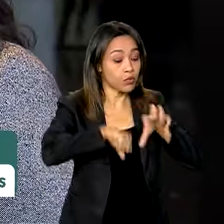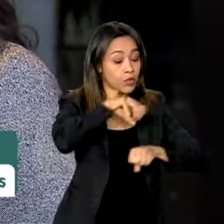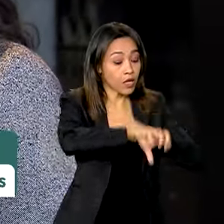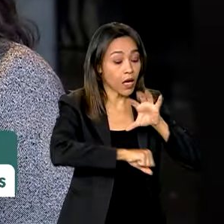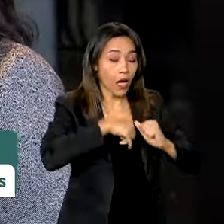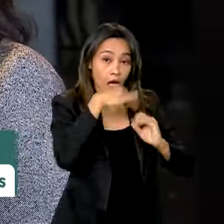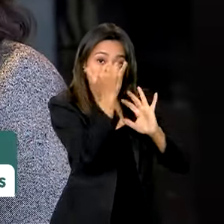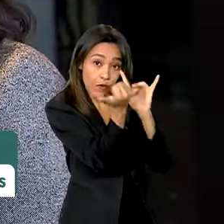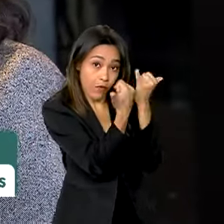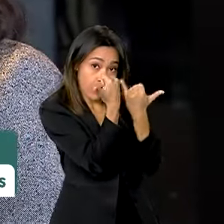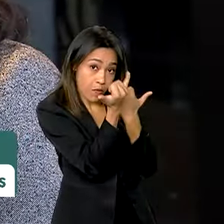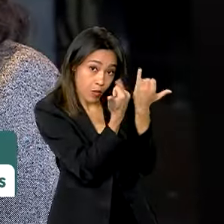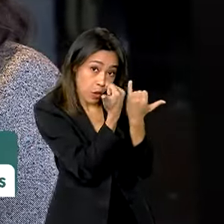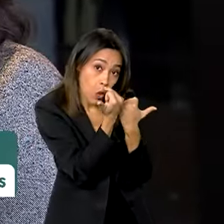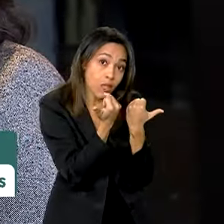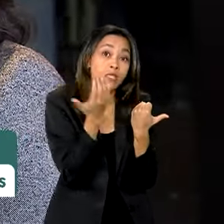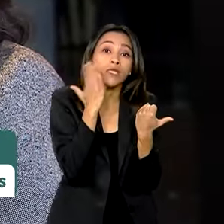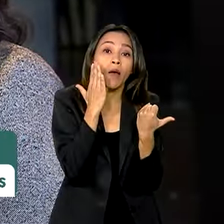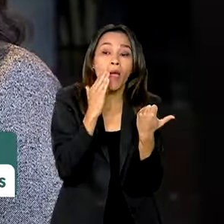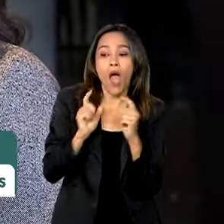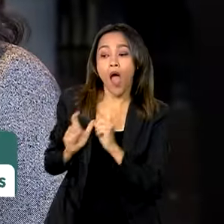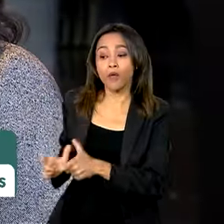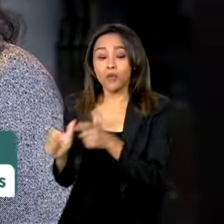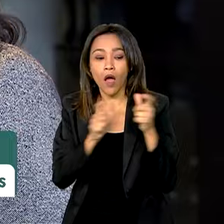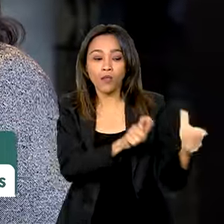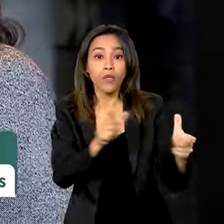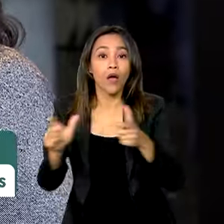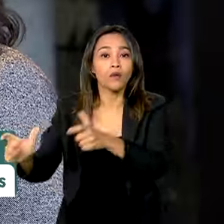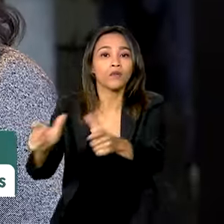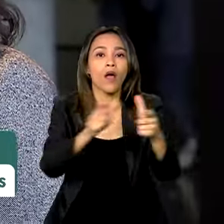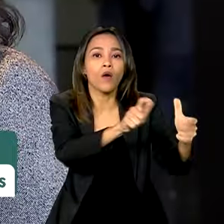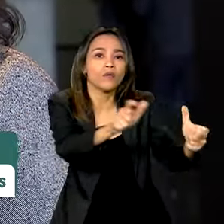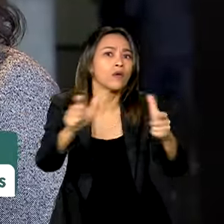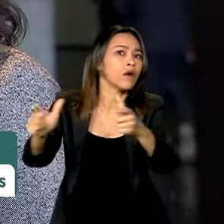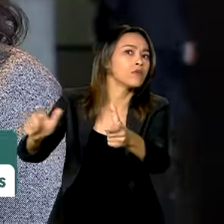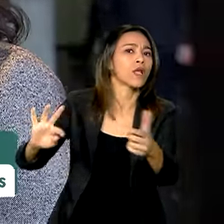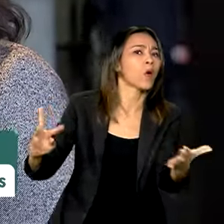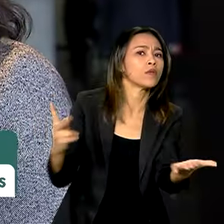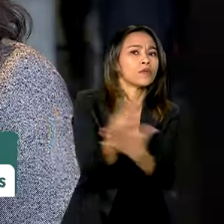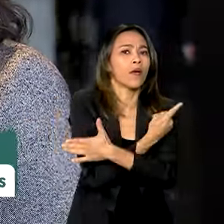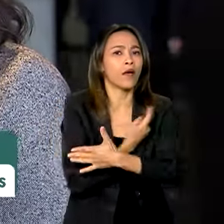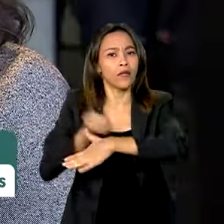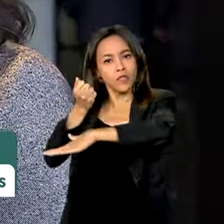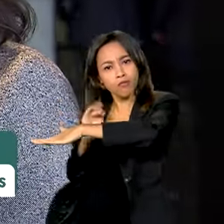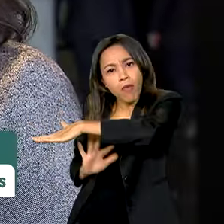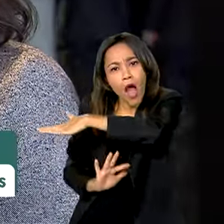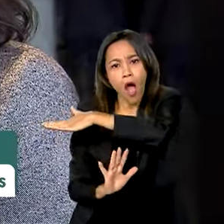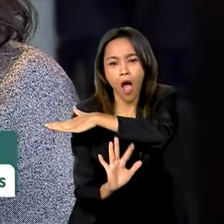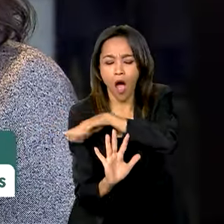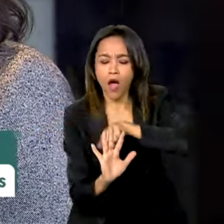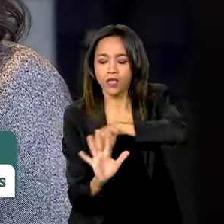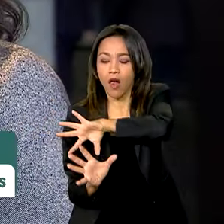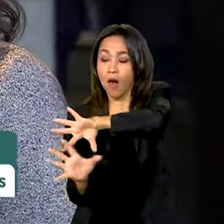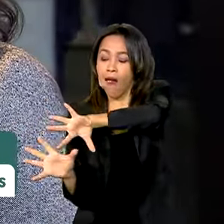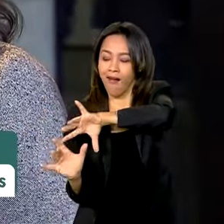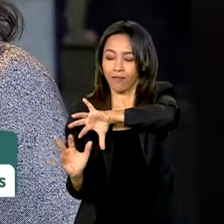informações, mapear essas rotas de forma mais rápida para que a gente consiga, para além da